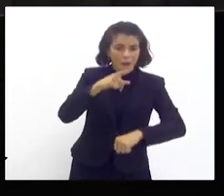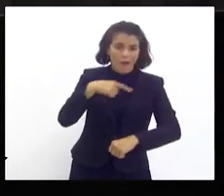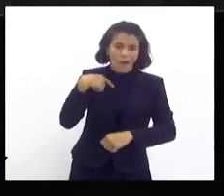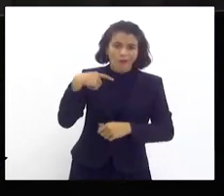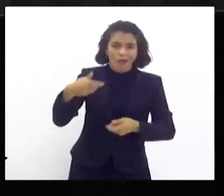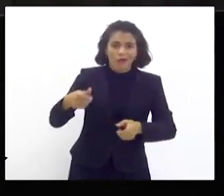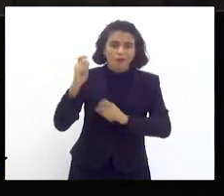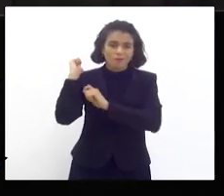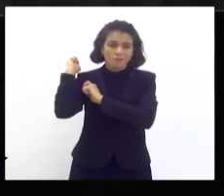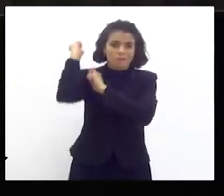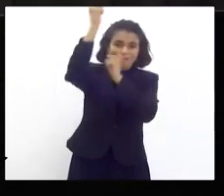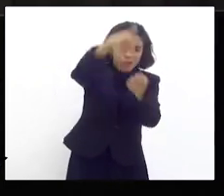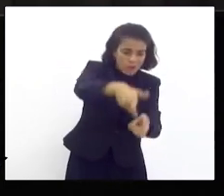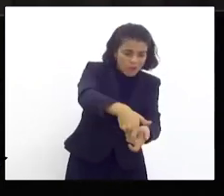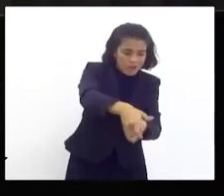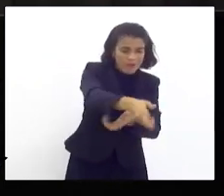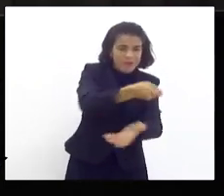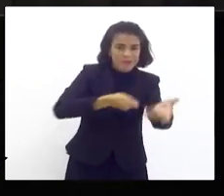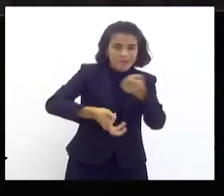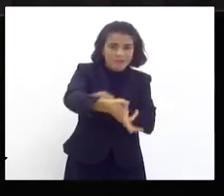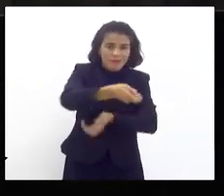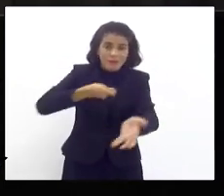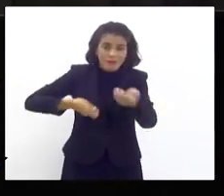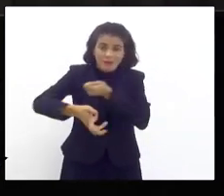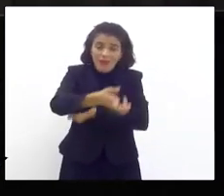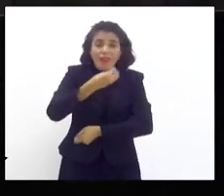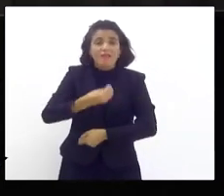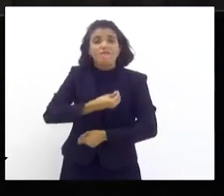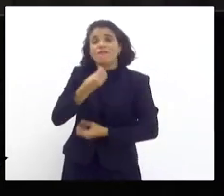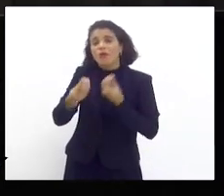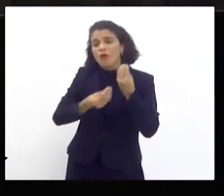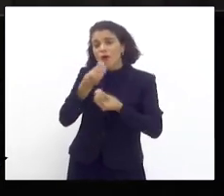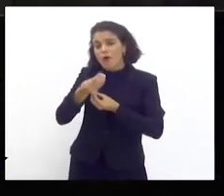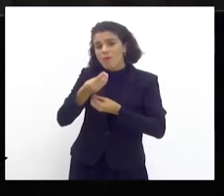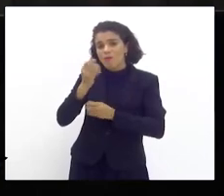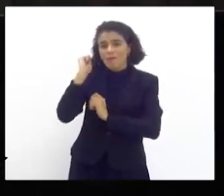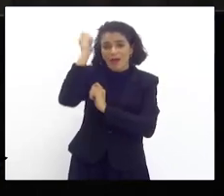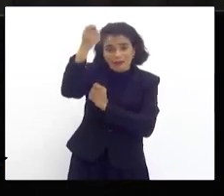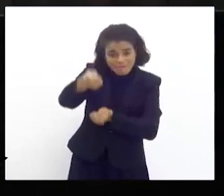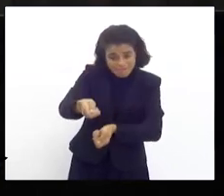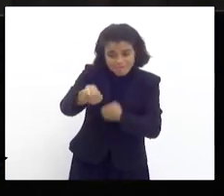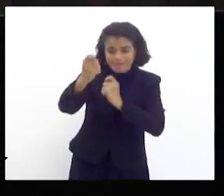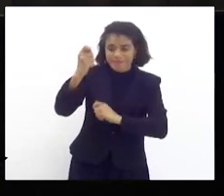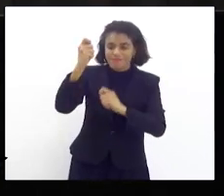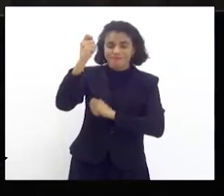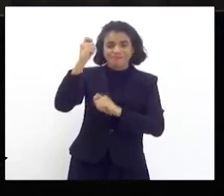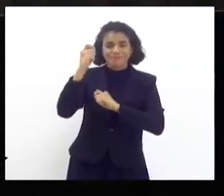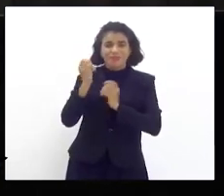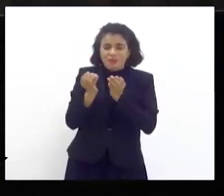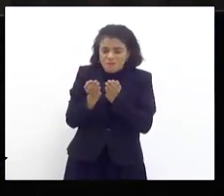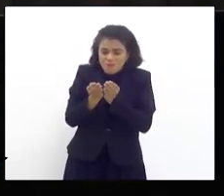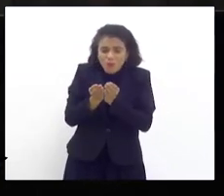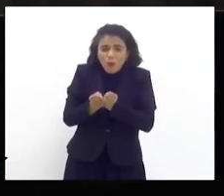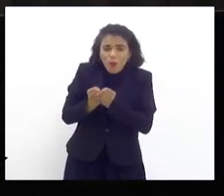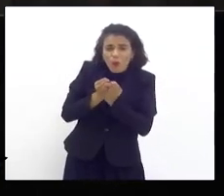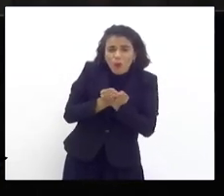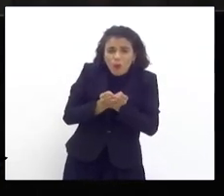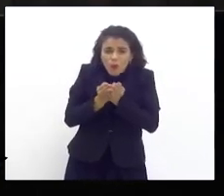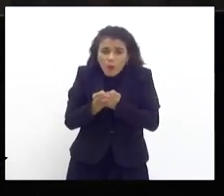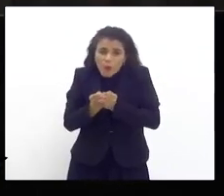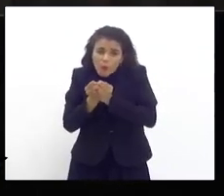rede, de tudo que ele tem. Ele sobrevive da pesca. ele tem uma pequena embarcação. Ele perde tudo.